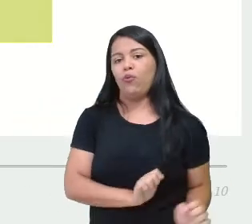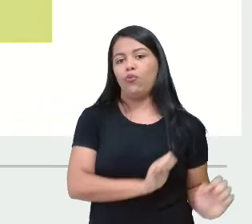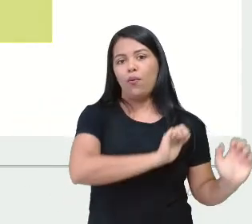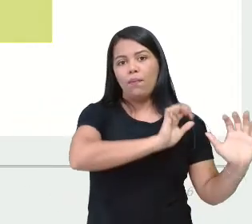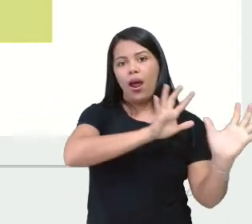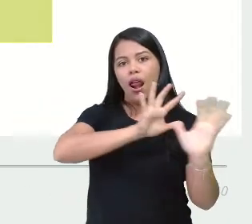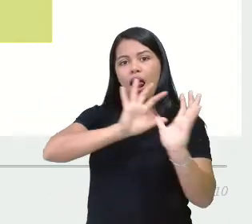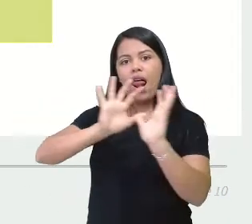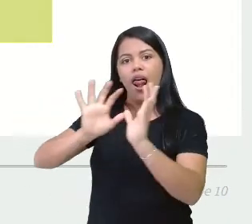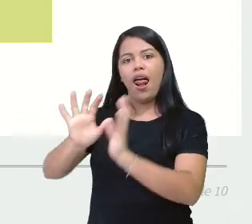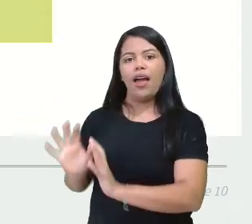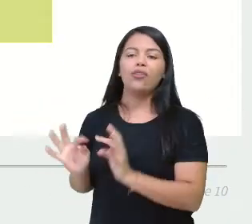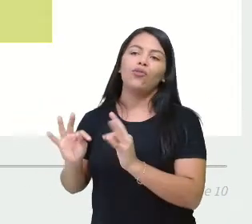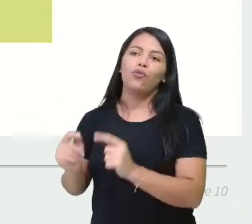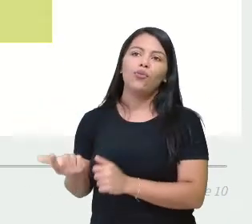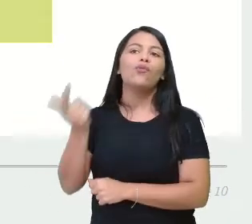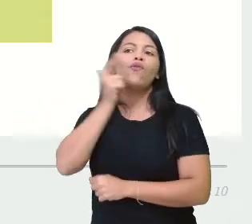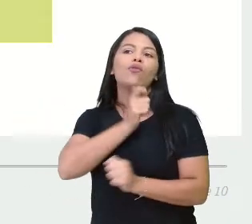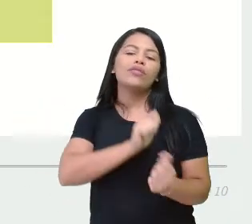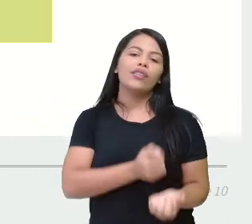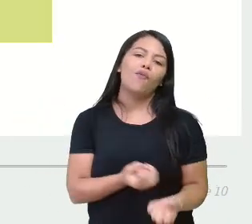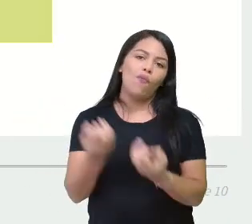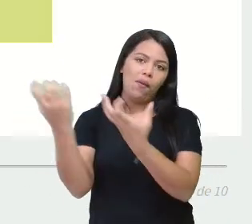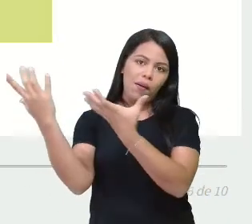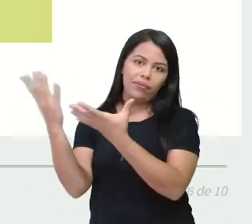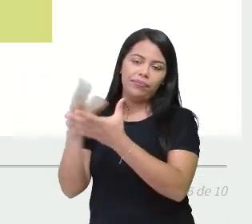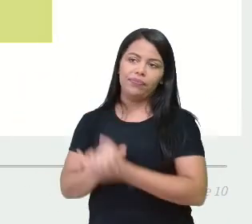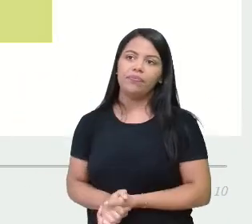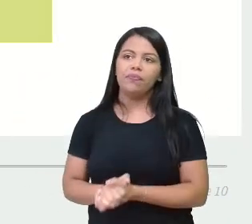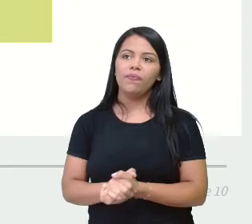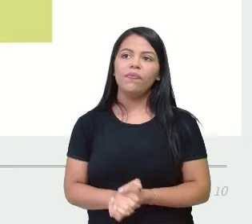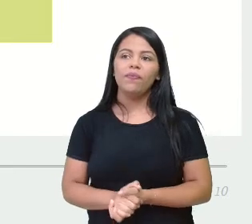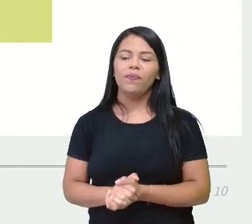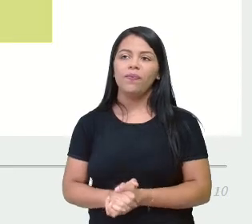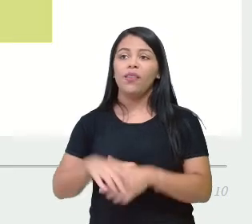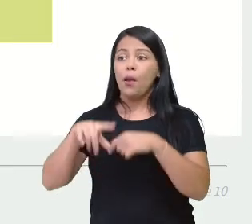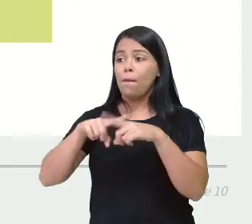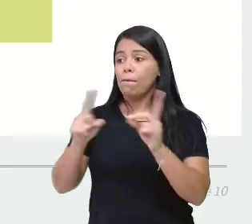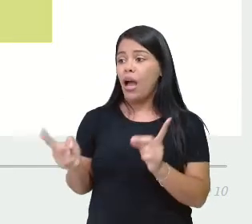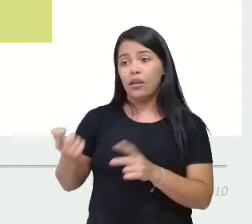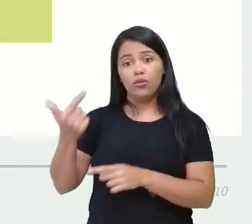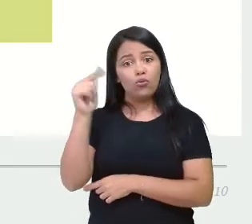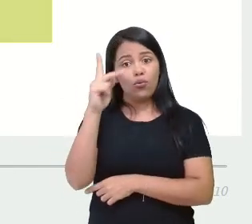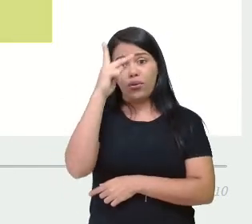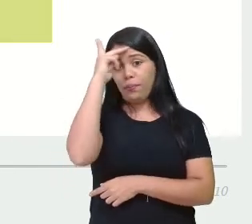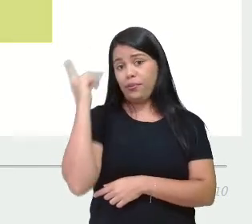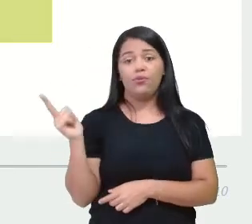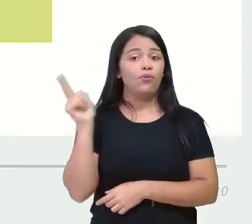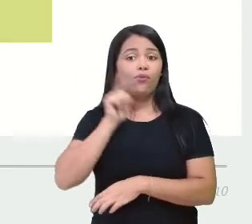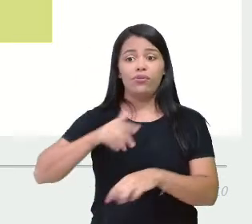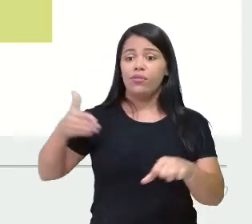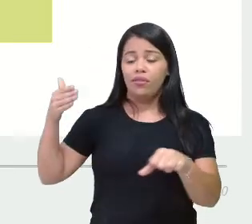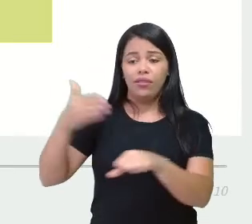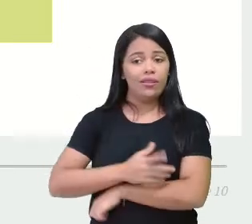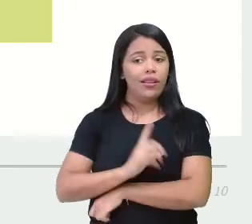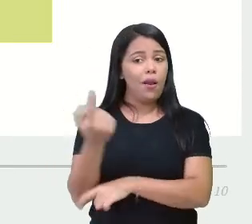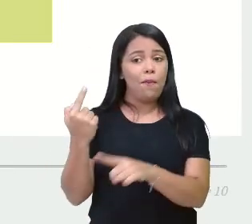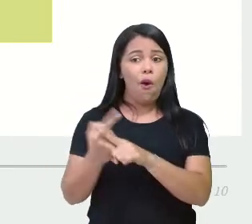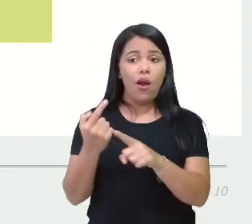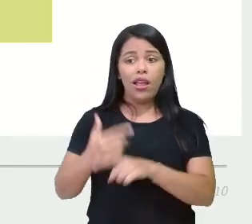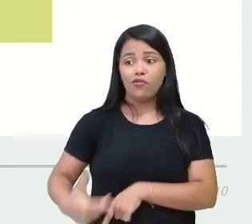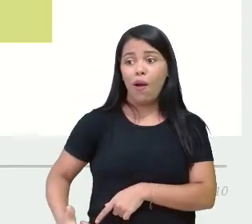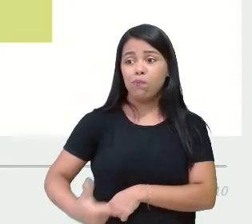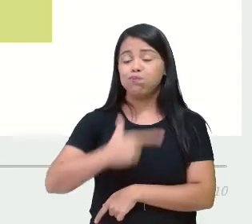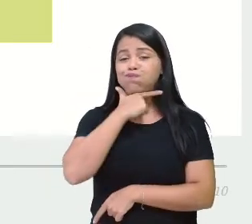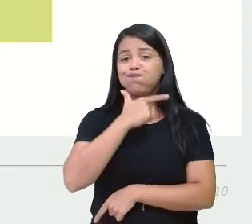né? Todo mundo foi viajar. Ninguém, professora, pode mais viajar nesse avião. Sabe por quê? Por quê? Porque já estava cheio de